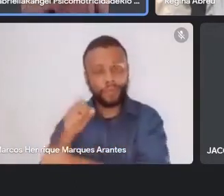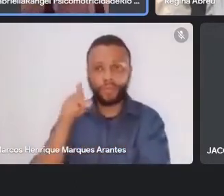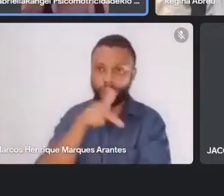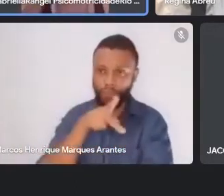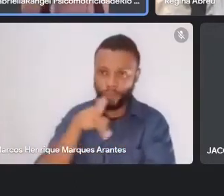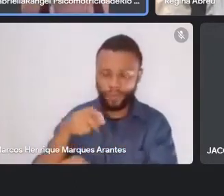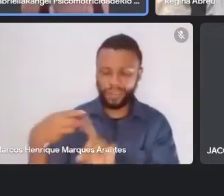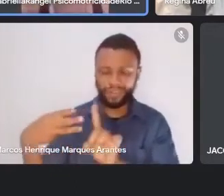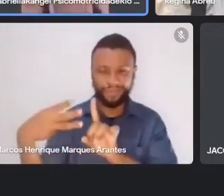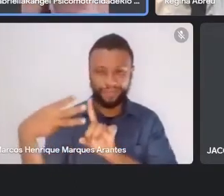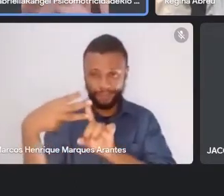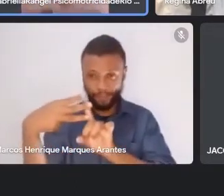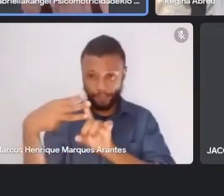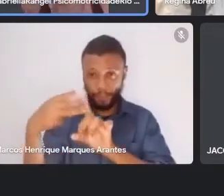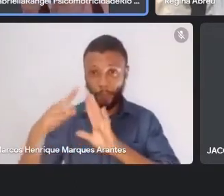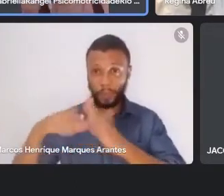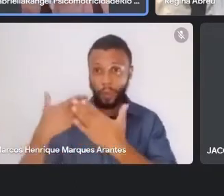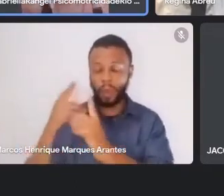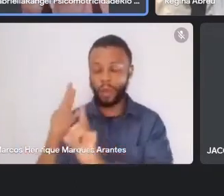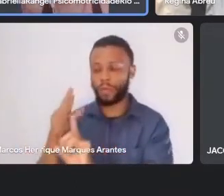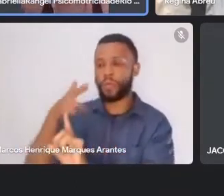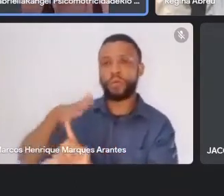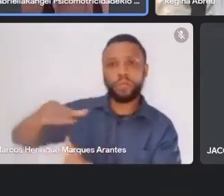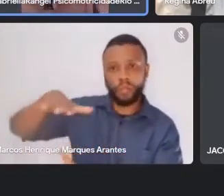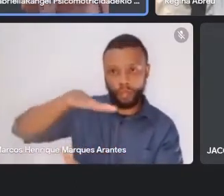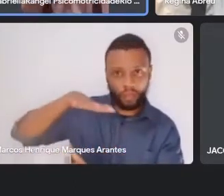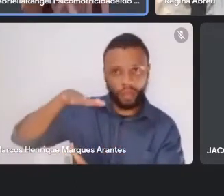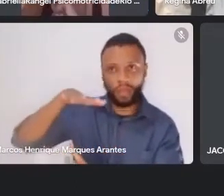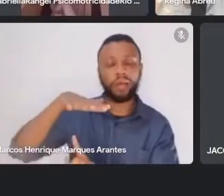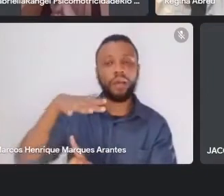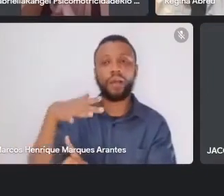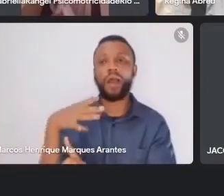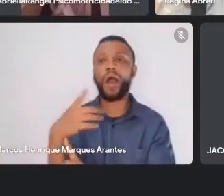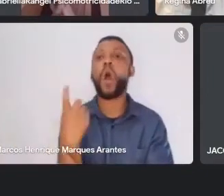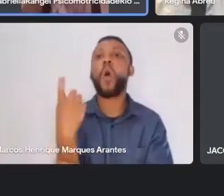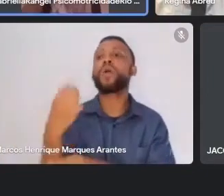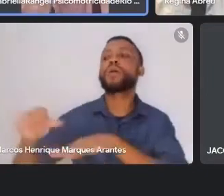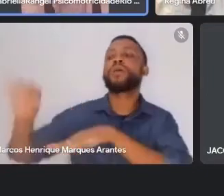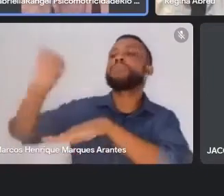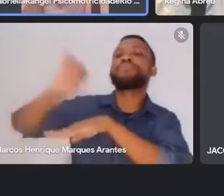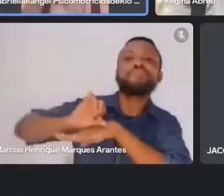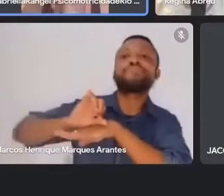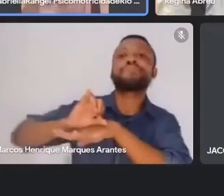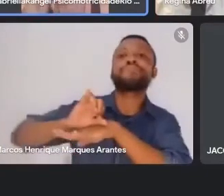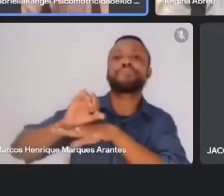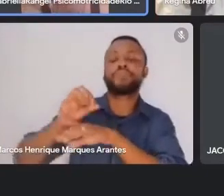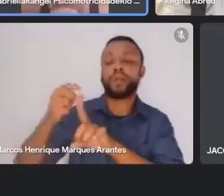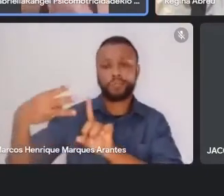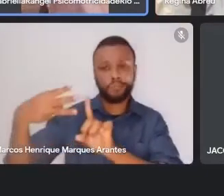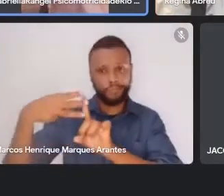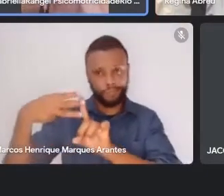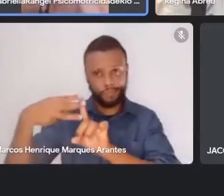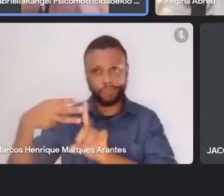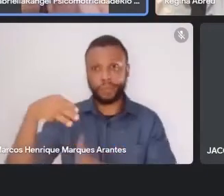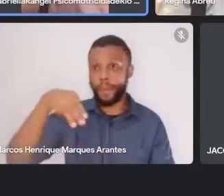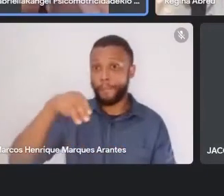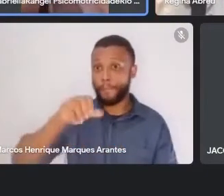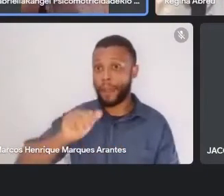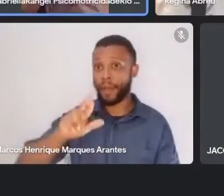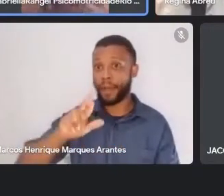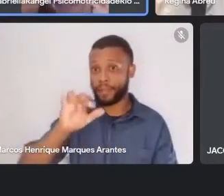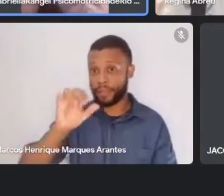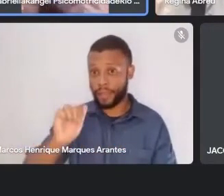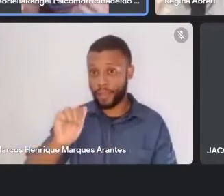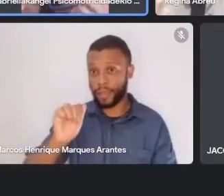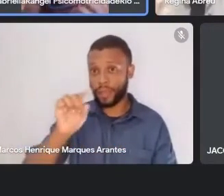carreira, uma escola famosa em Cantagalo, talvez a... Maria Azulmira Torres. Isso, Maria Azulmira Torres, a escola,